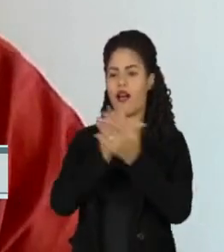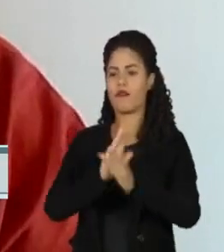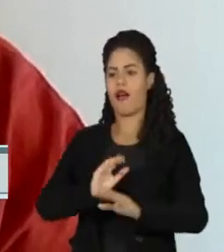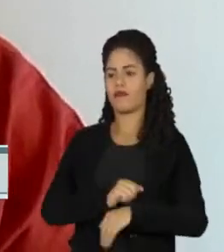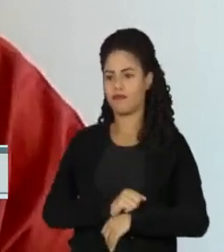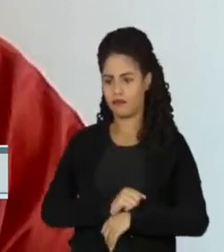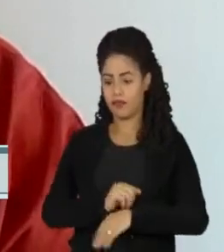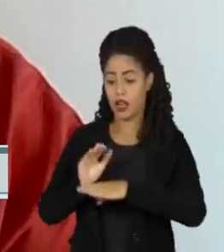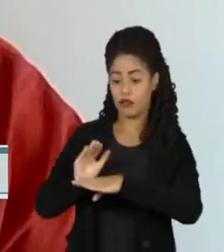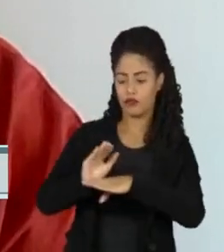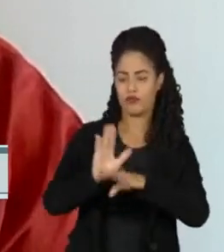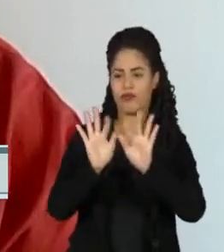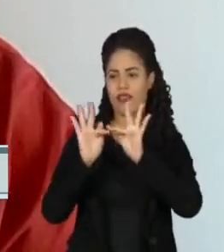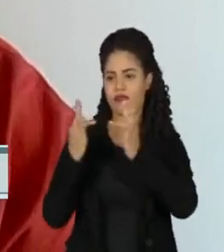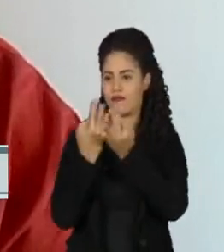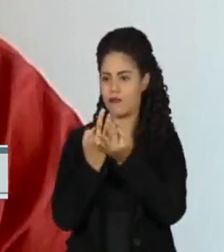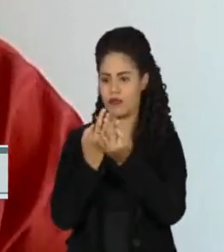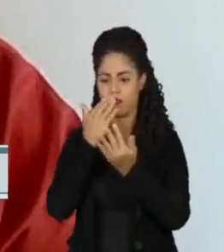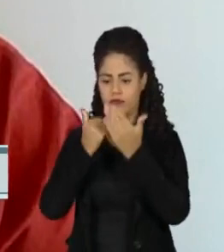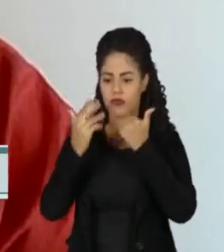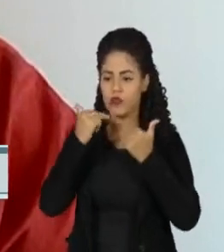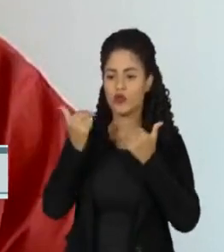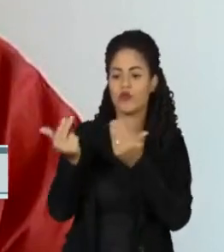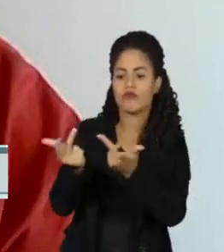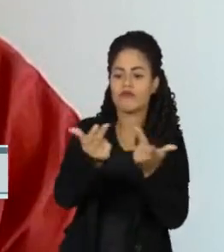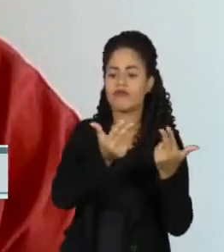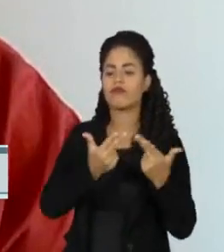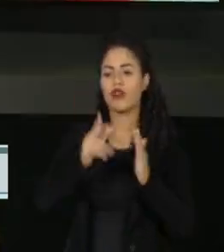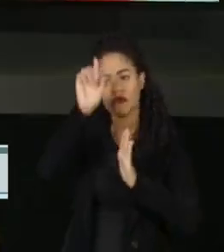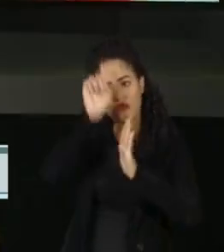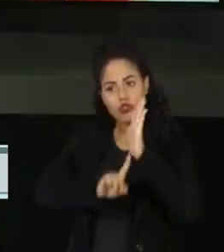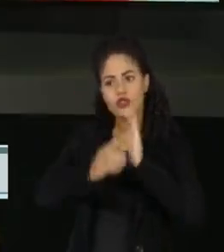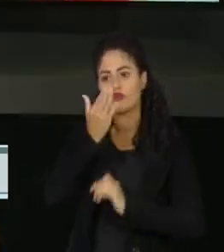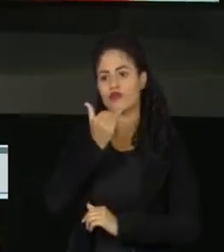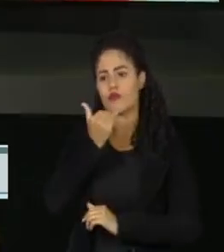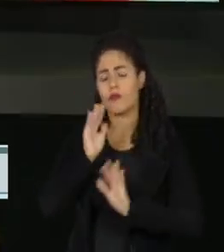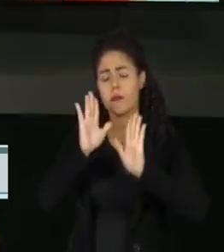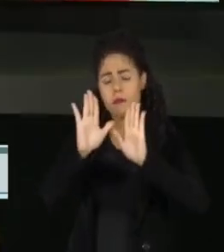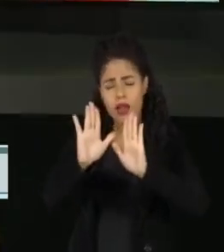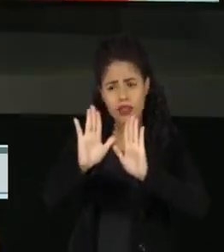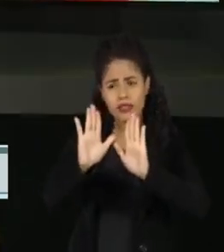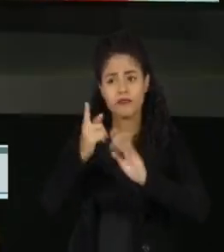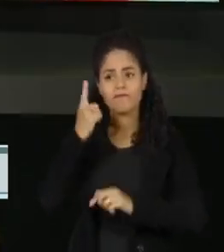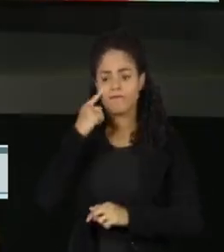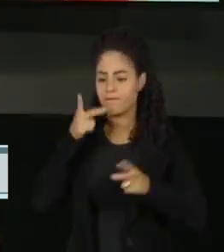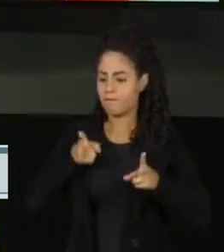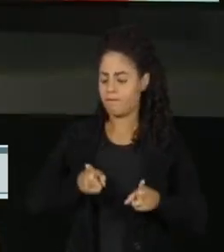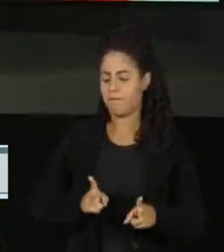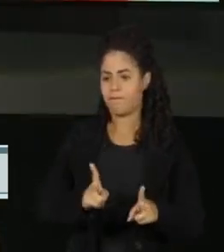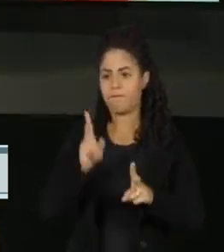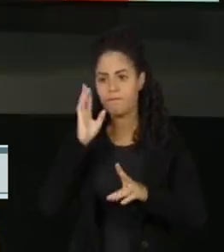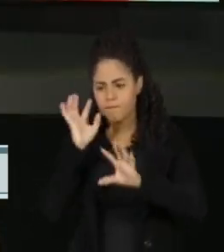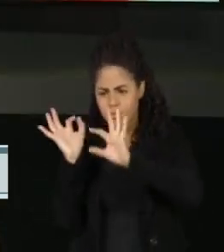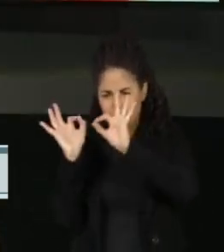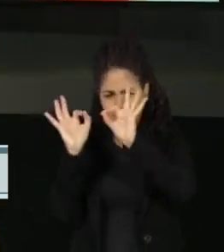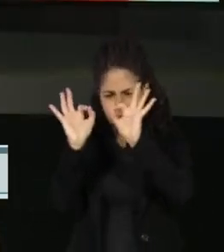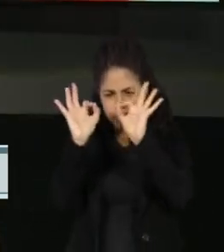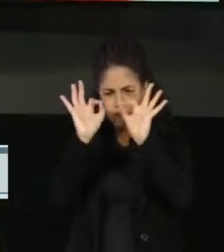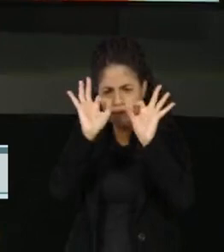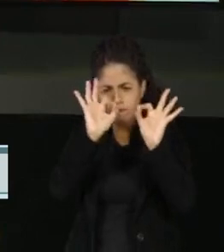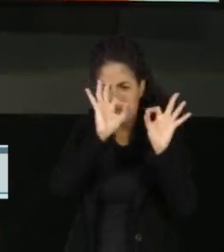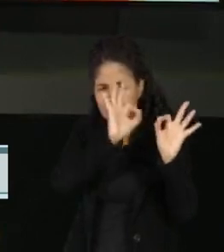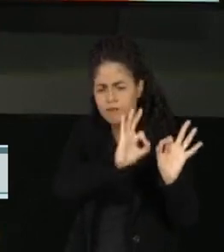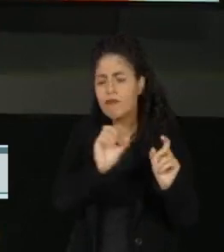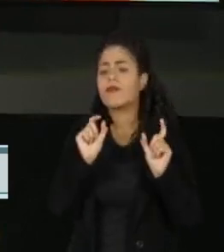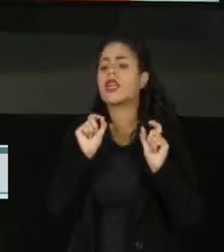e saudável e para a população como um todo, né? Só que o importante é que a gente continue acompanhando, fiscalizando quem